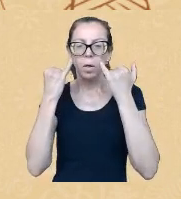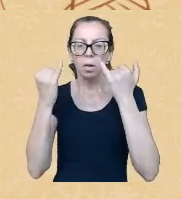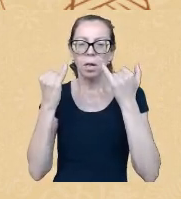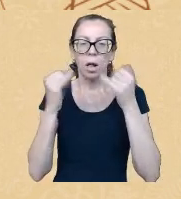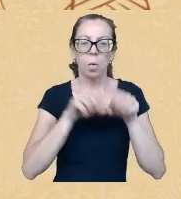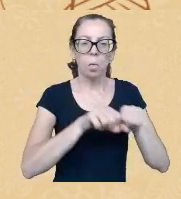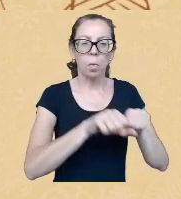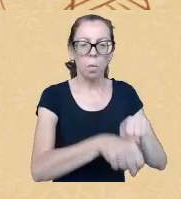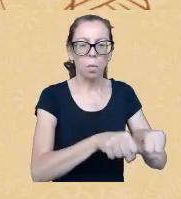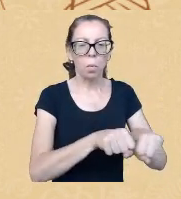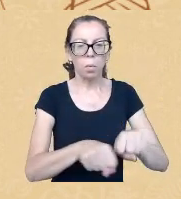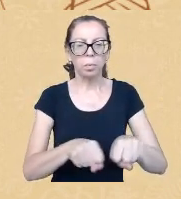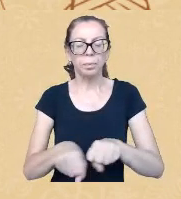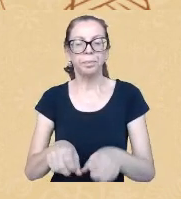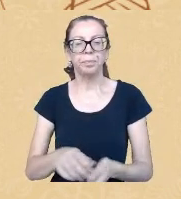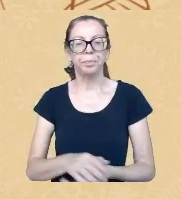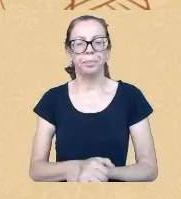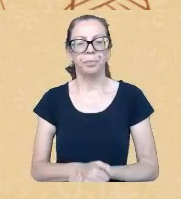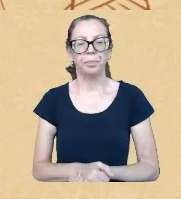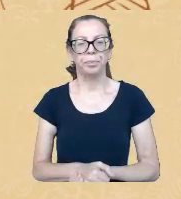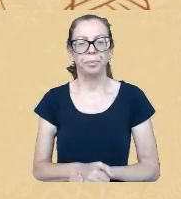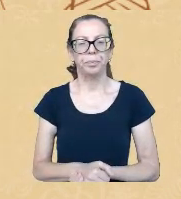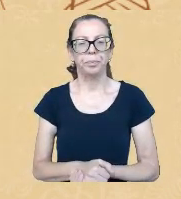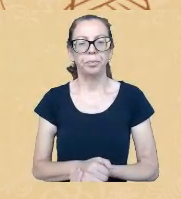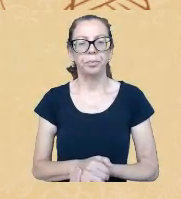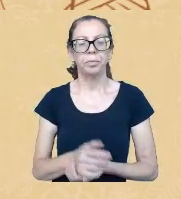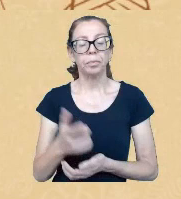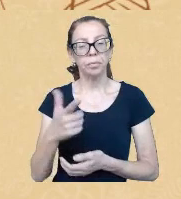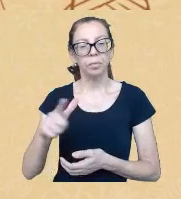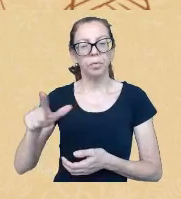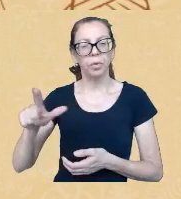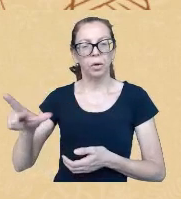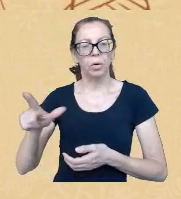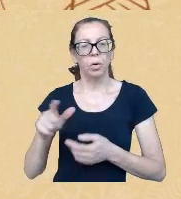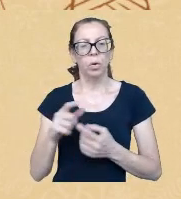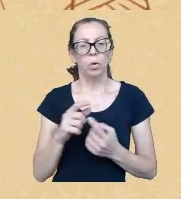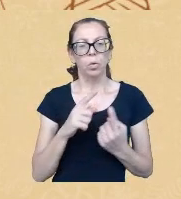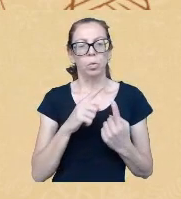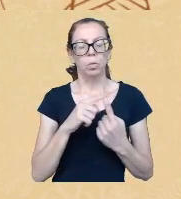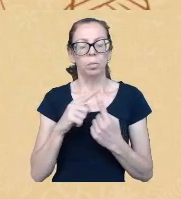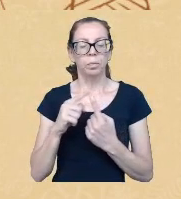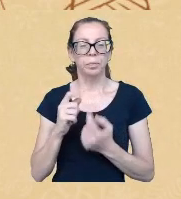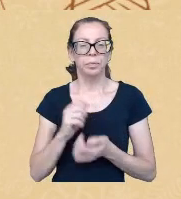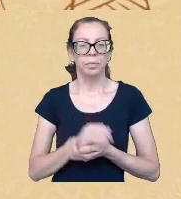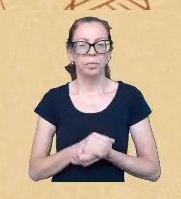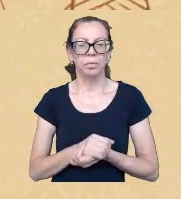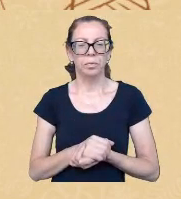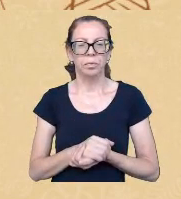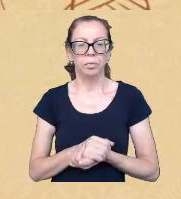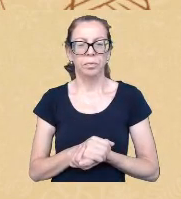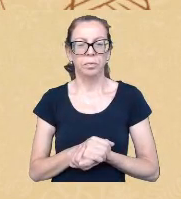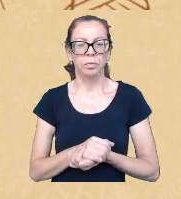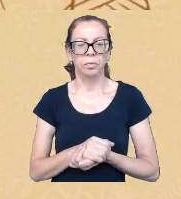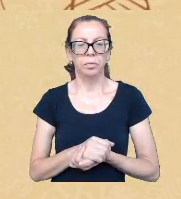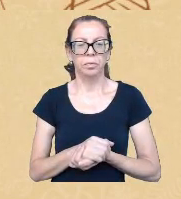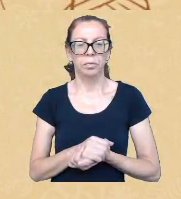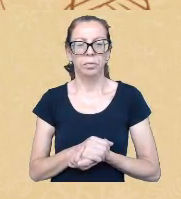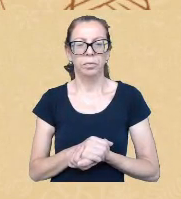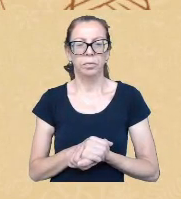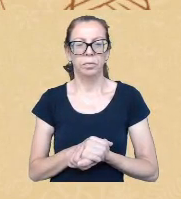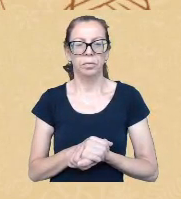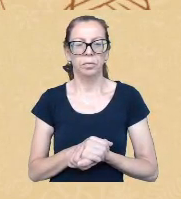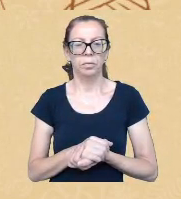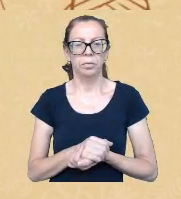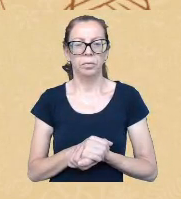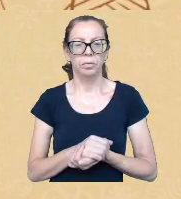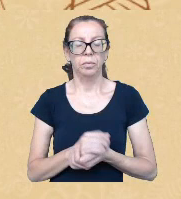ainda seguindo um outro ponto que eu queria trazer é de que essa dicotomia cidade e aldeia ela muitas